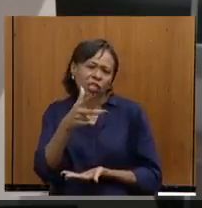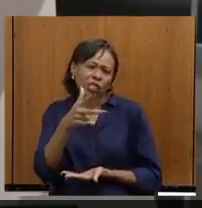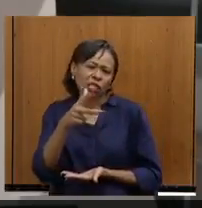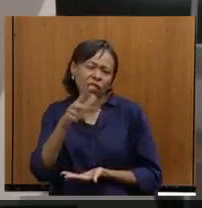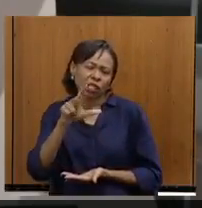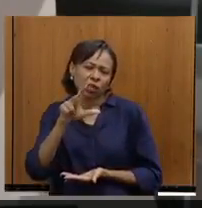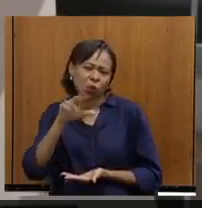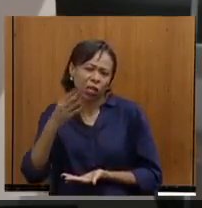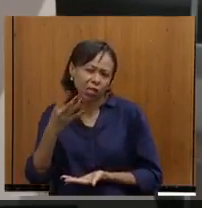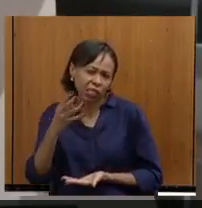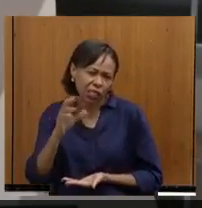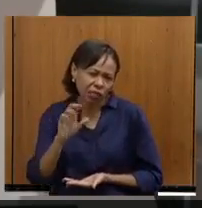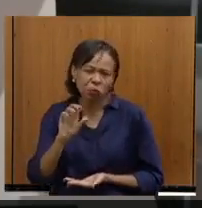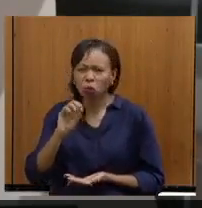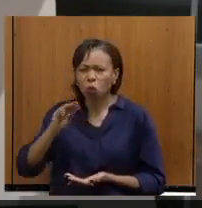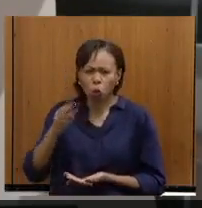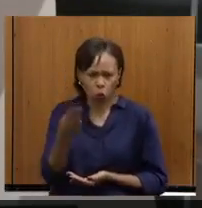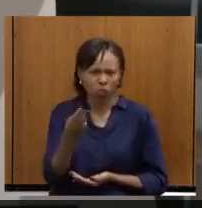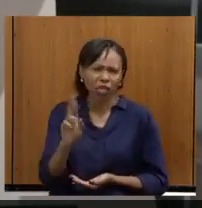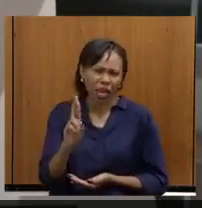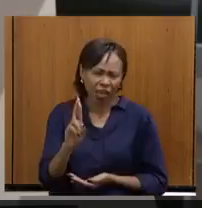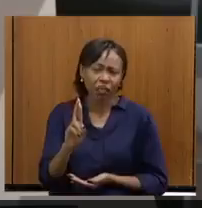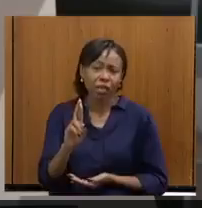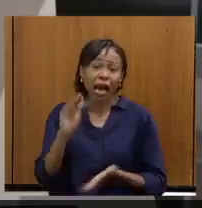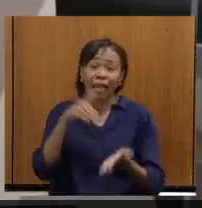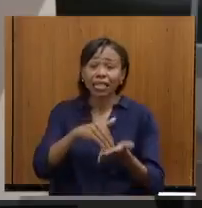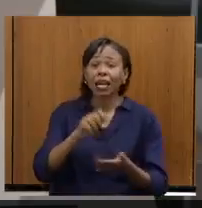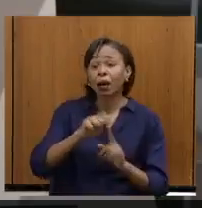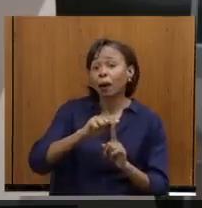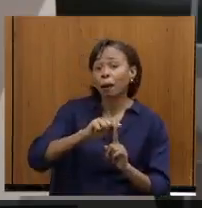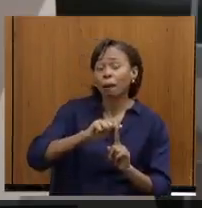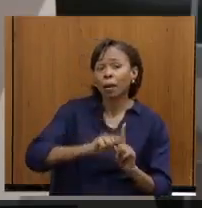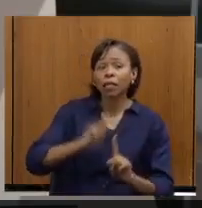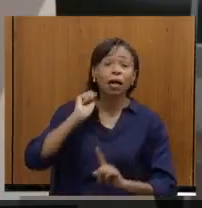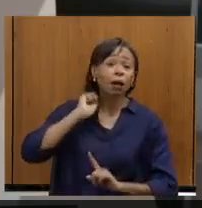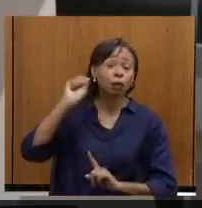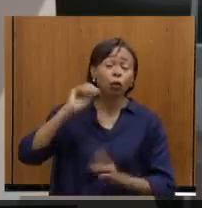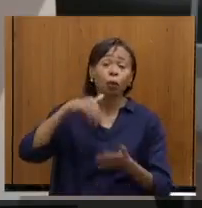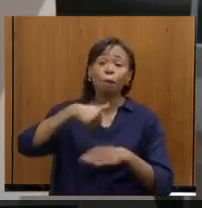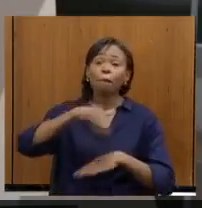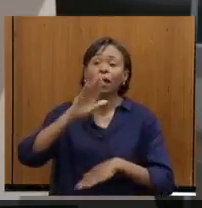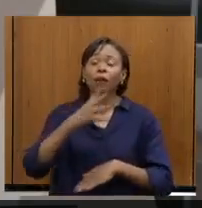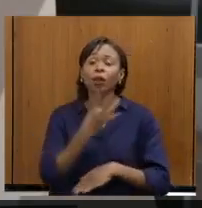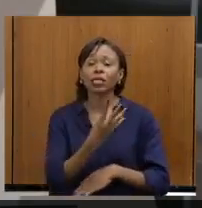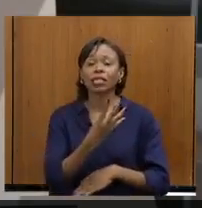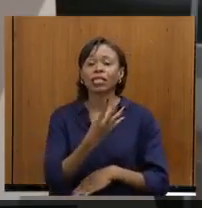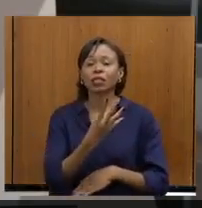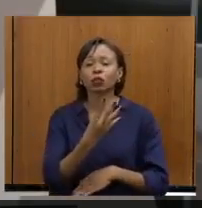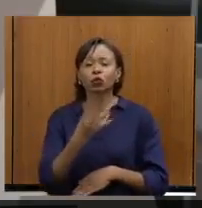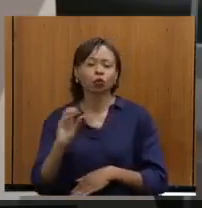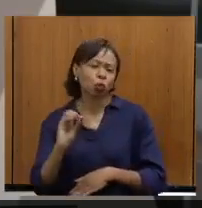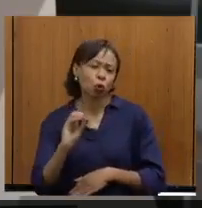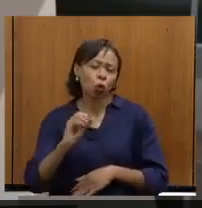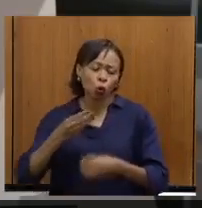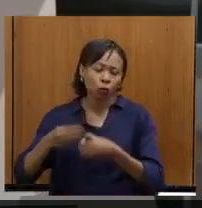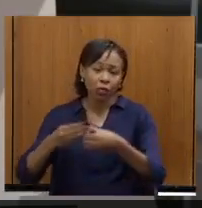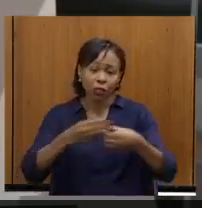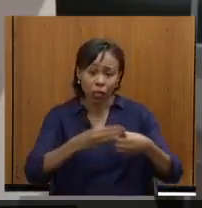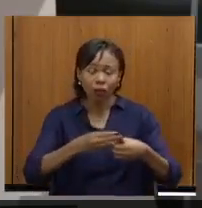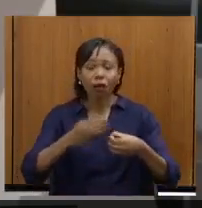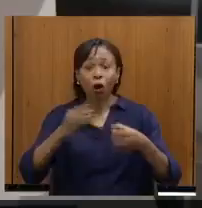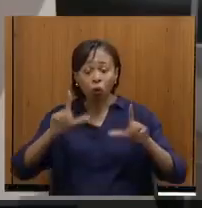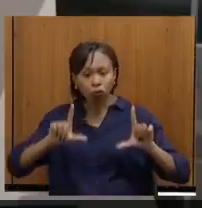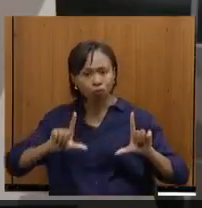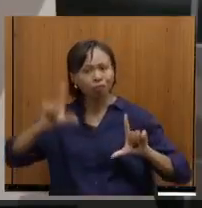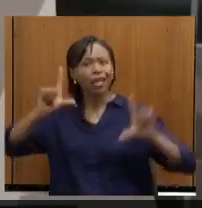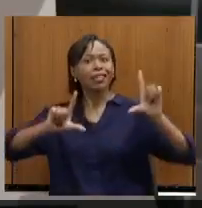e, até abril, nós teremos mais 470 municípios com a TV digital. Imaginem que nós, a Rede